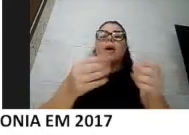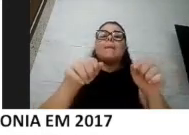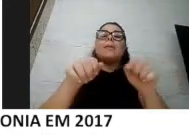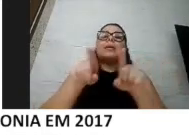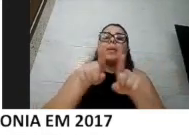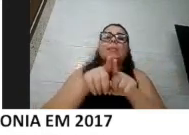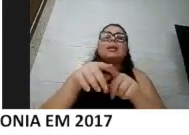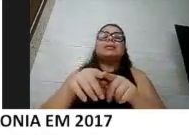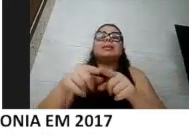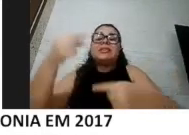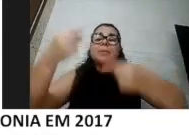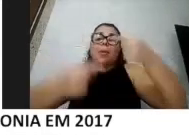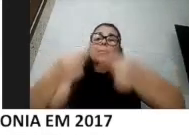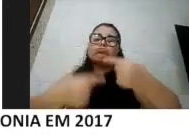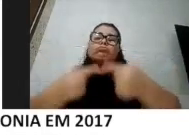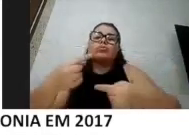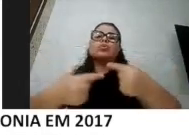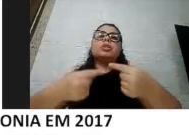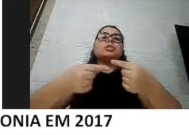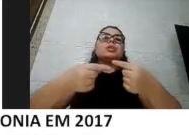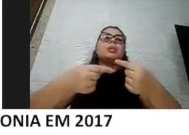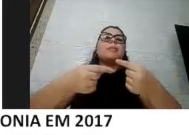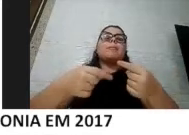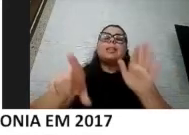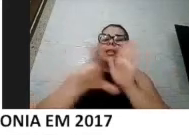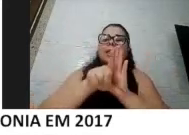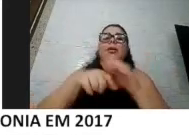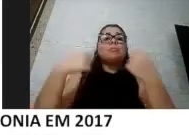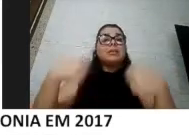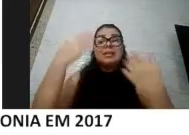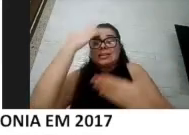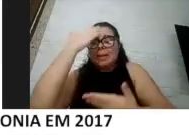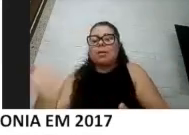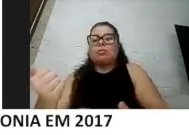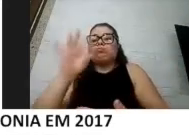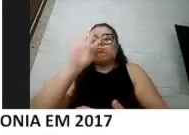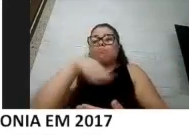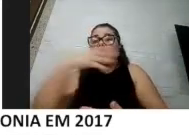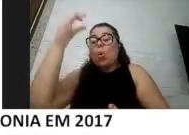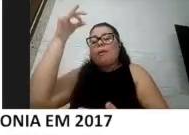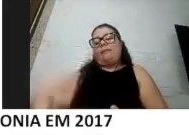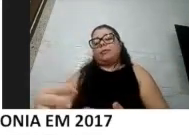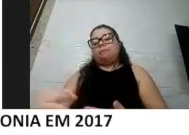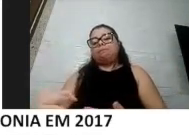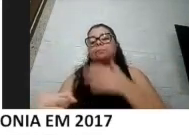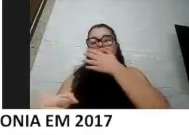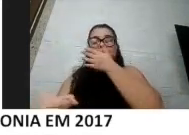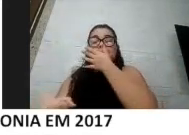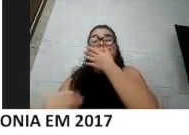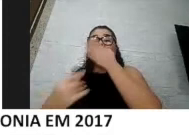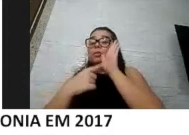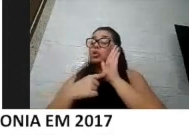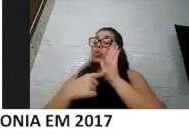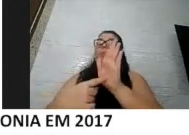população. Então, aqui foi só para ilustrar realmente a importância que a gente tem, que a gente precisa de mais